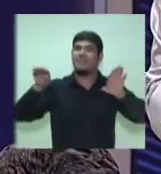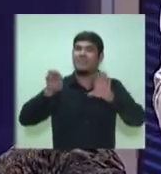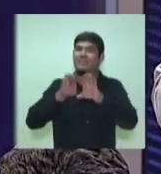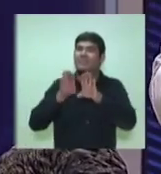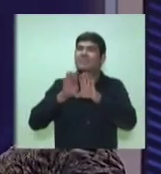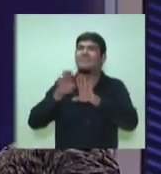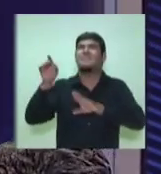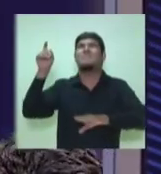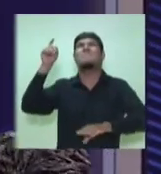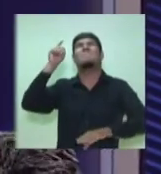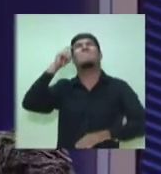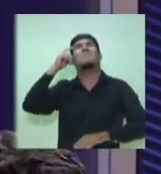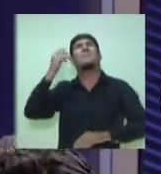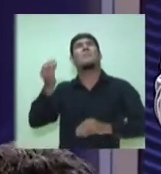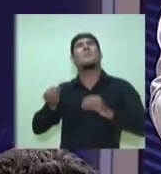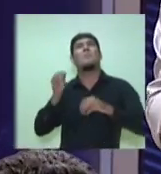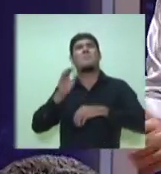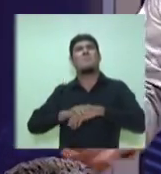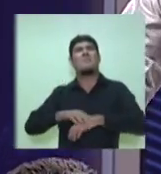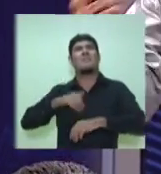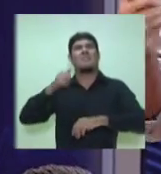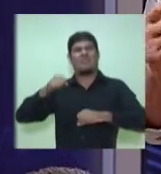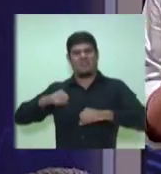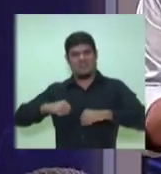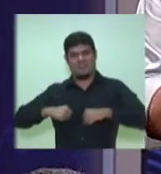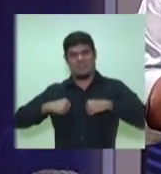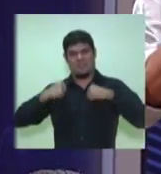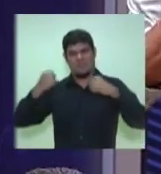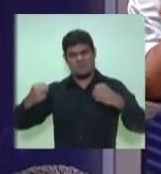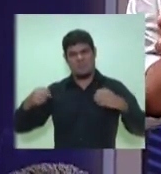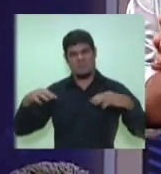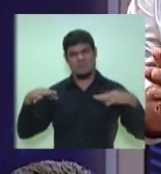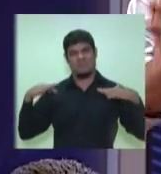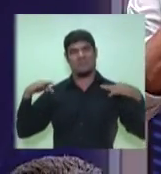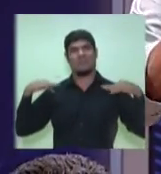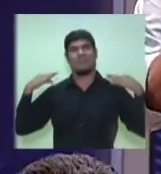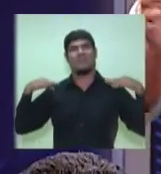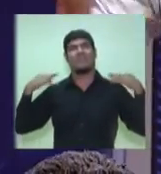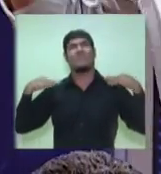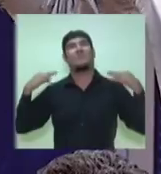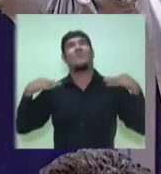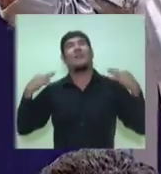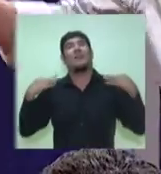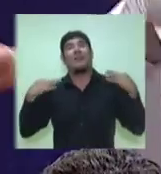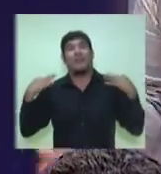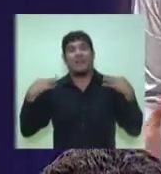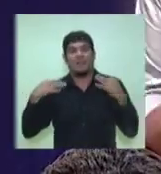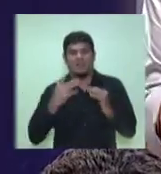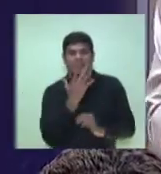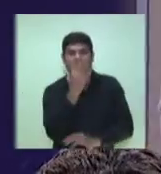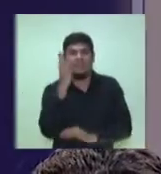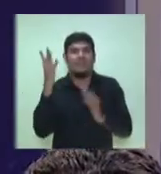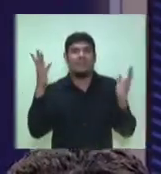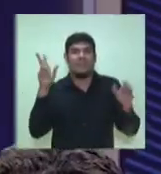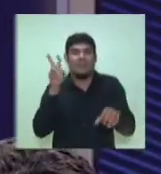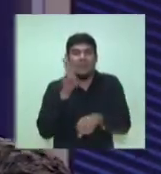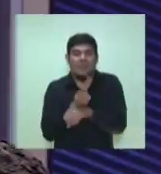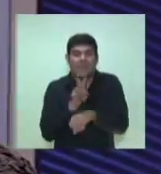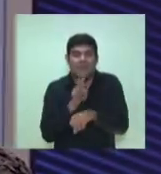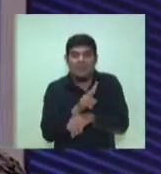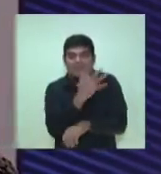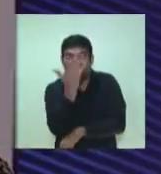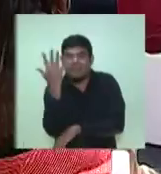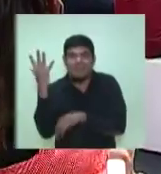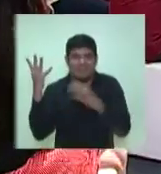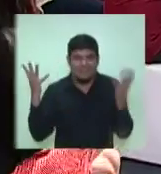perspectiva também de reforço ao turismo, inclusive com ênfase para o turismo ecológico também, para a proteção da natureza,